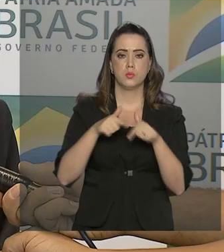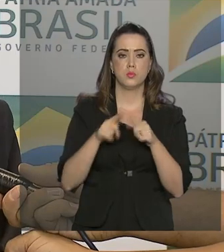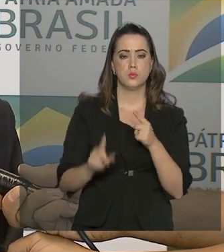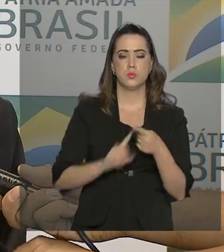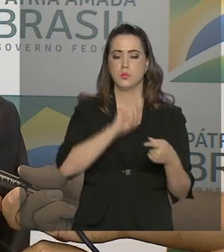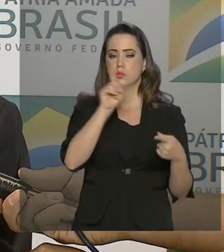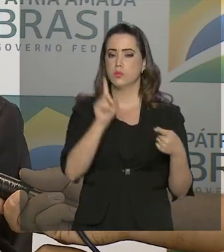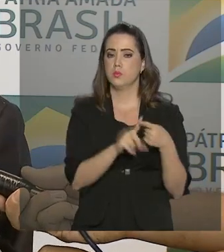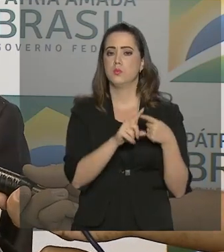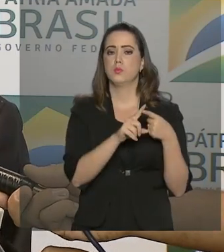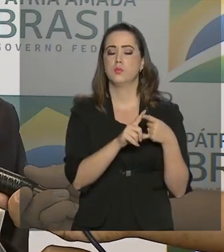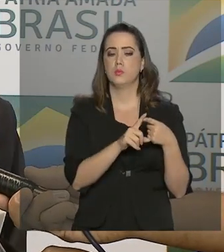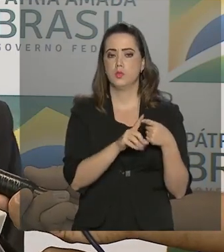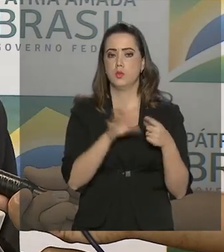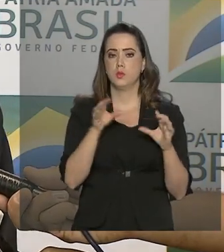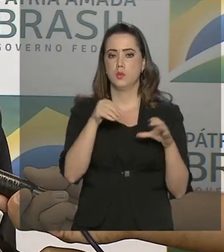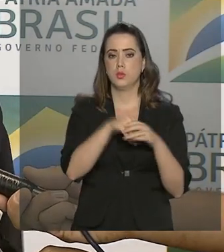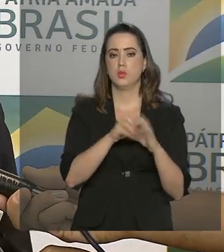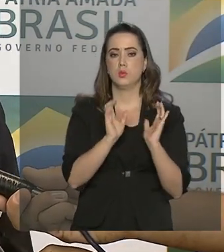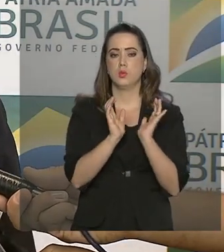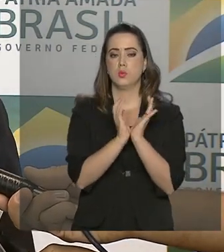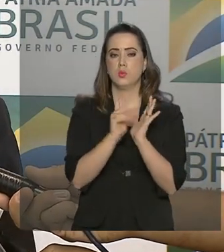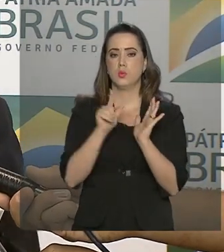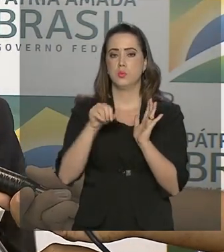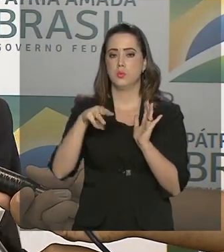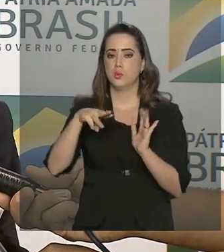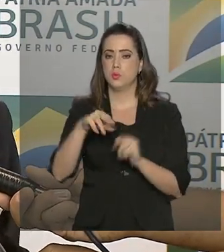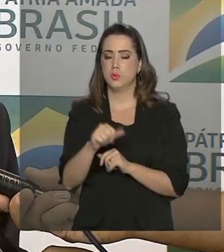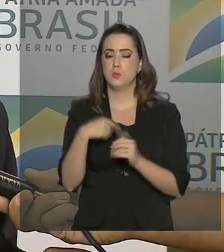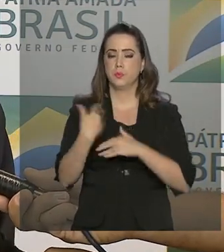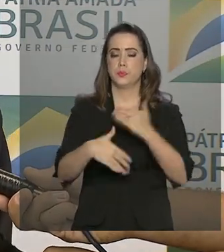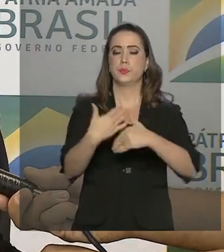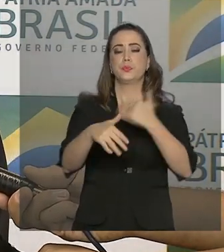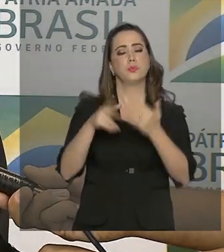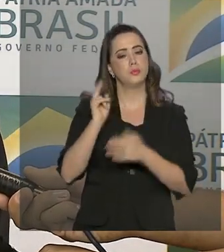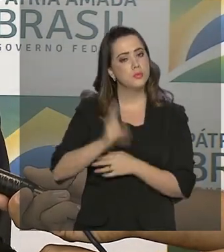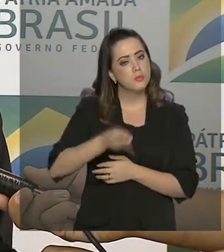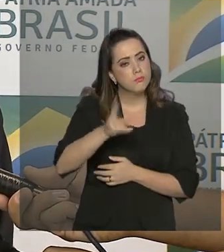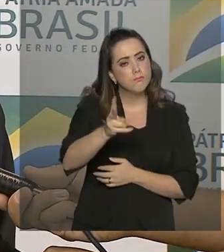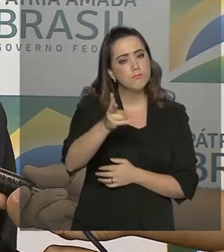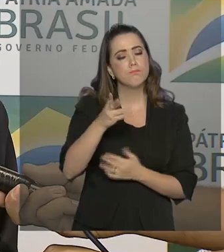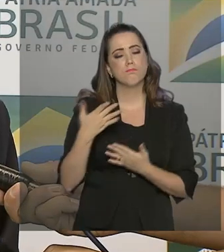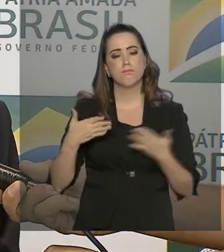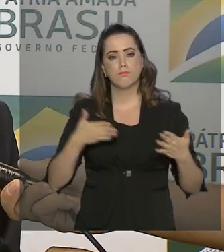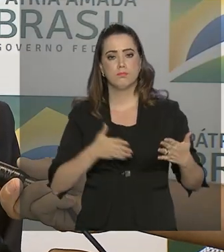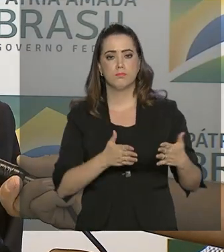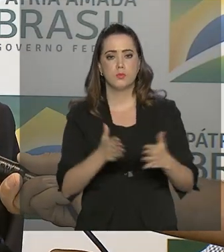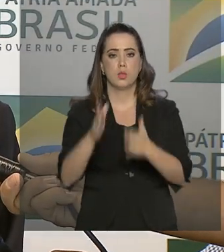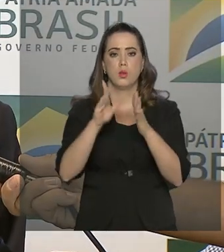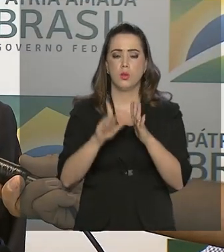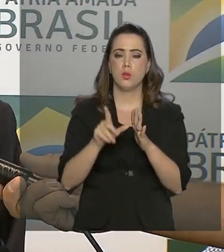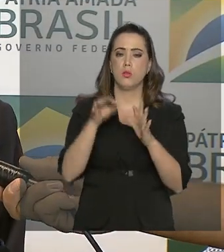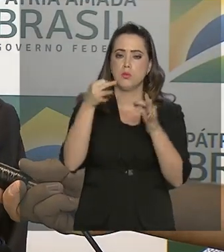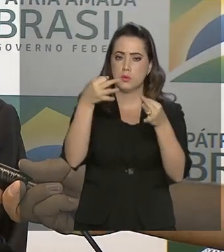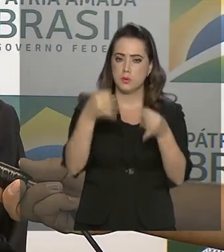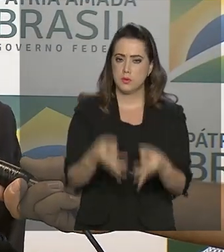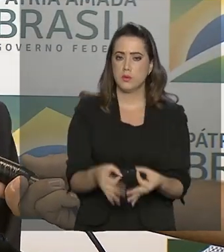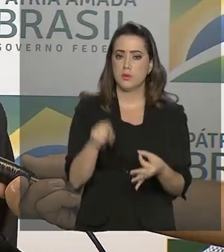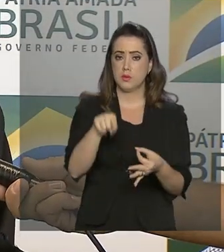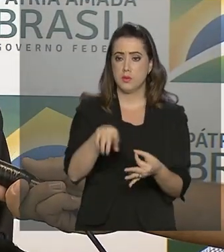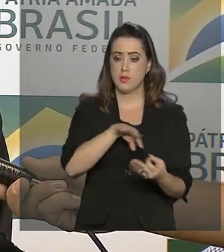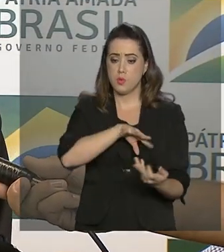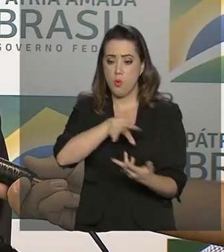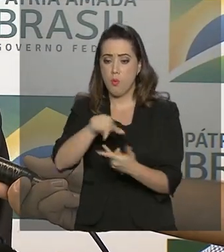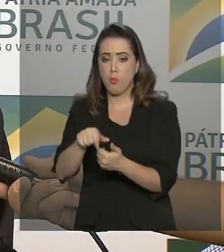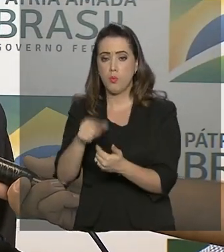lugar, dentro do Grupo de Lima, onde cada vez mais a gente avança rumo à legitimação internacional